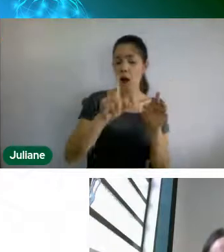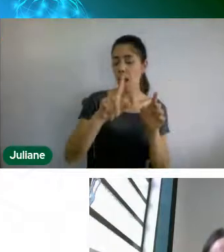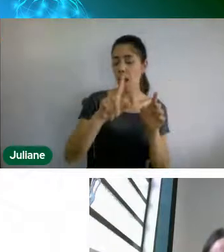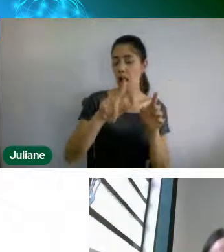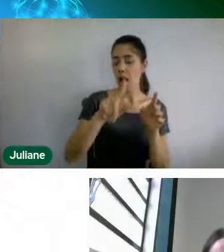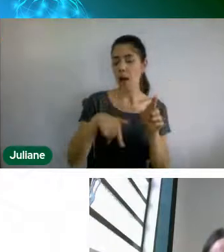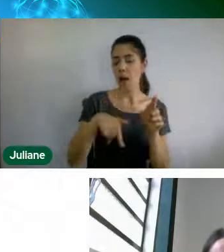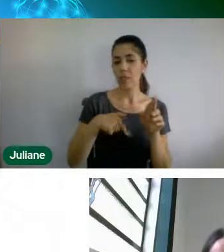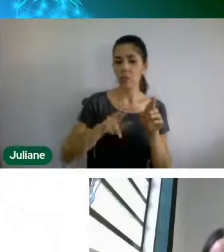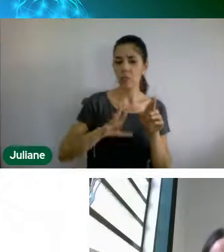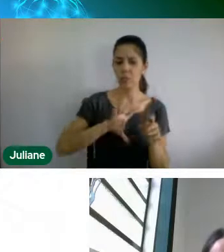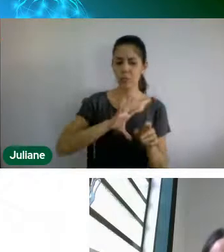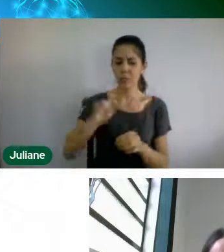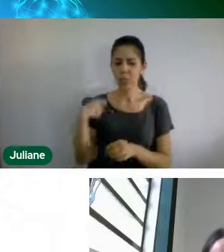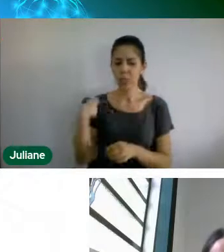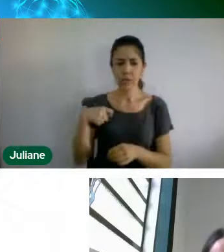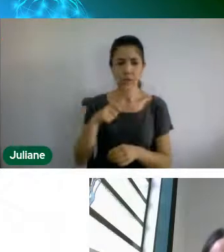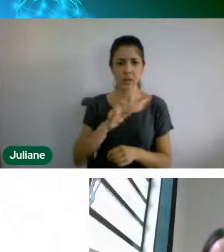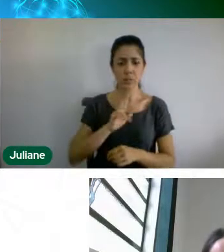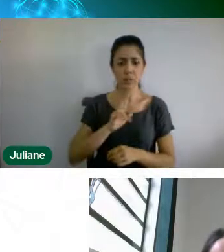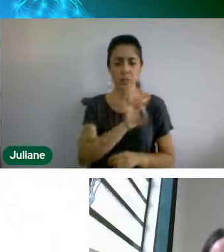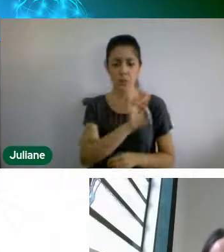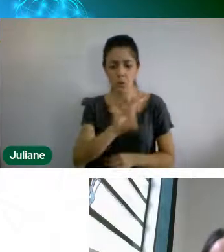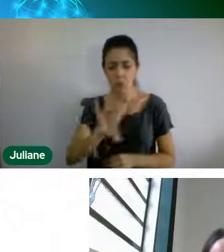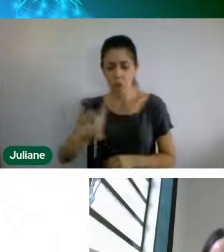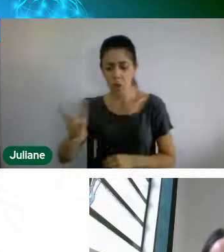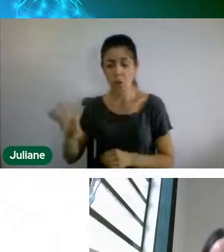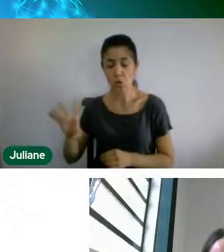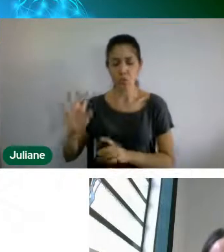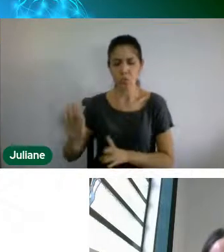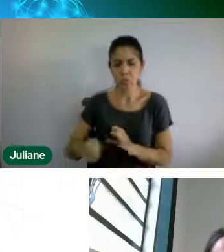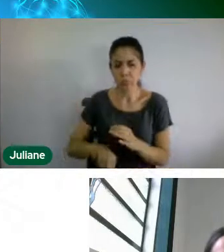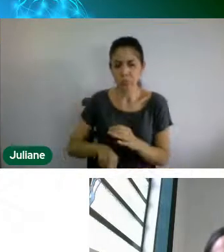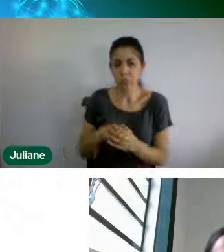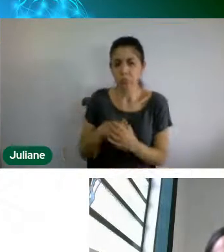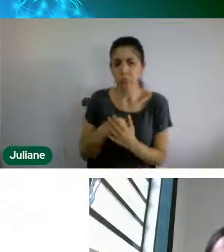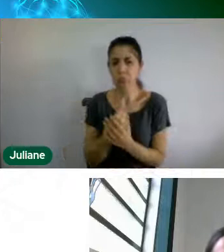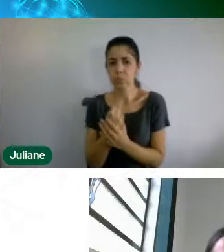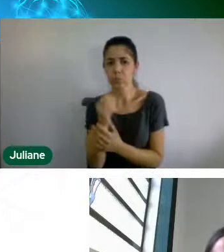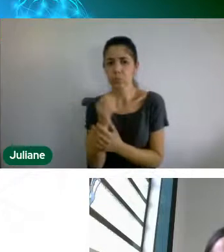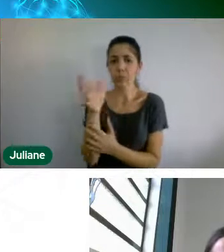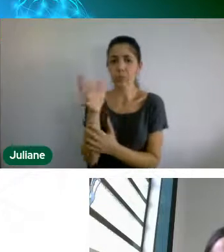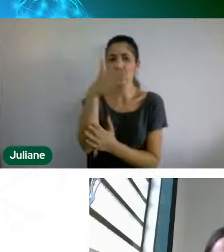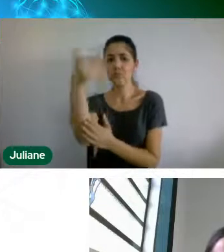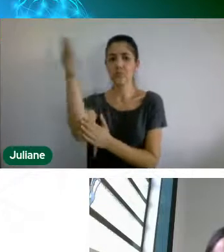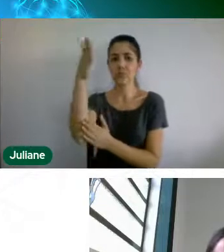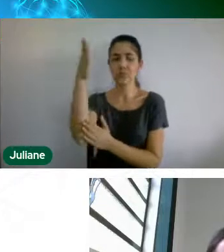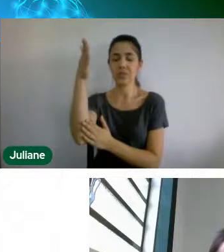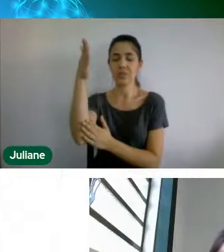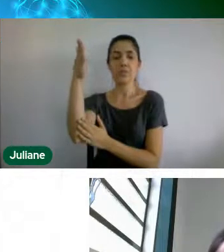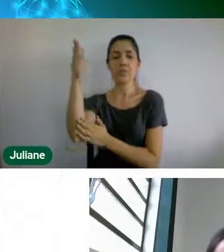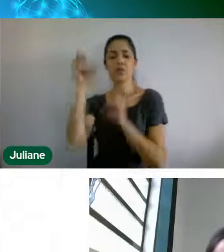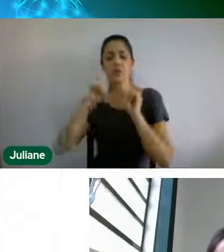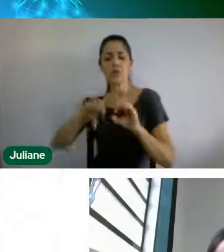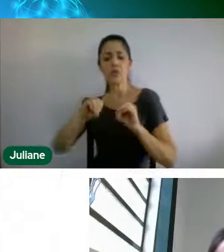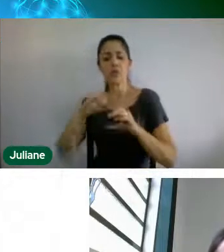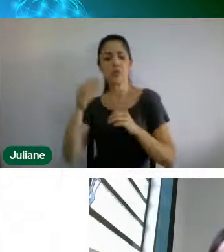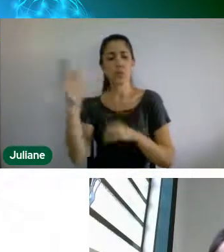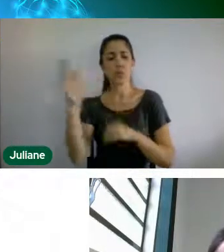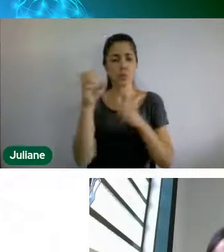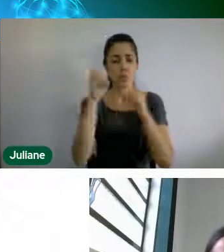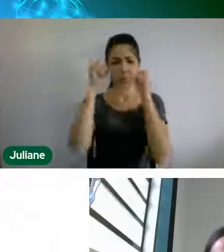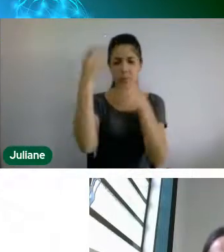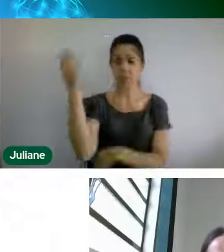dentro da nossa casa, mudar muita coisa, mudar muita consciência, consumo, né,